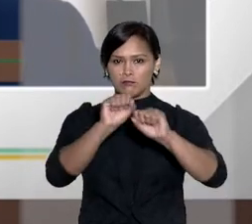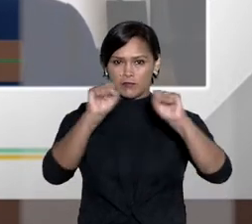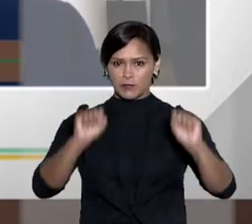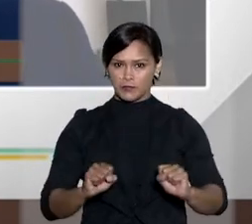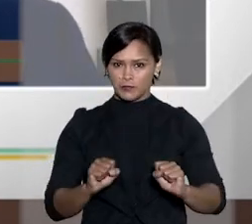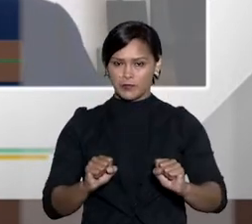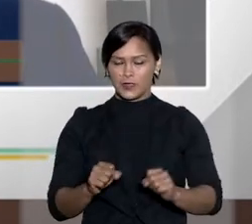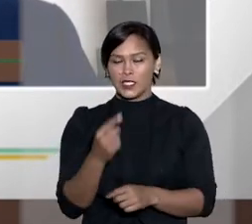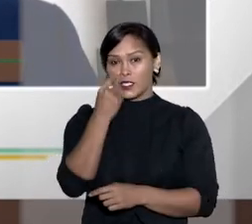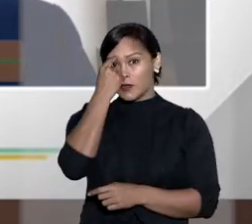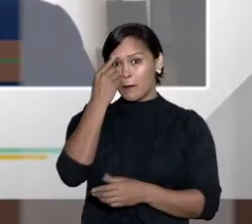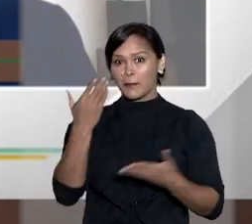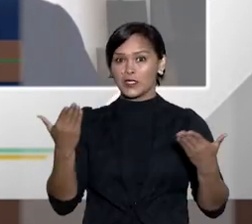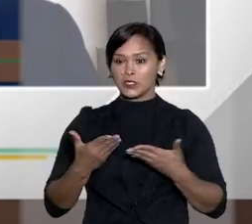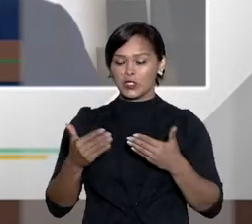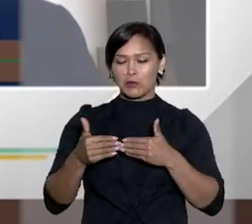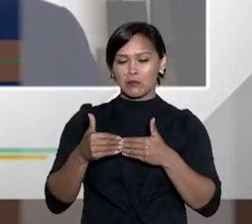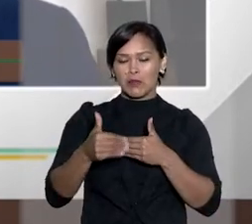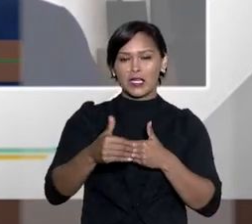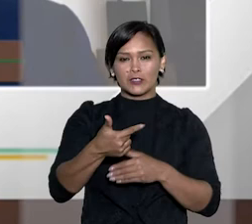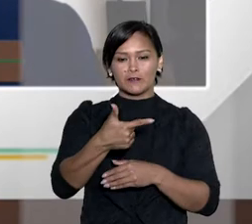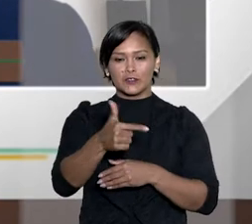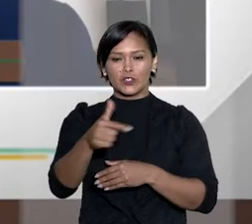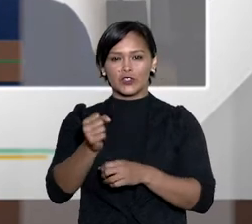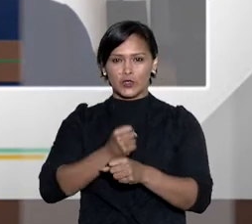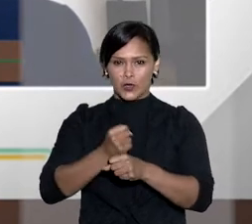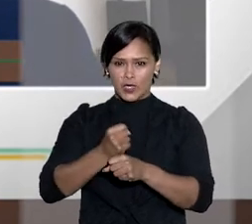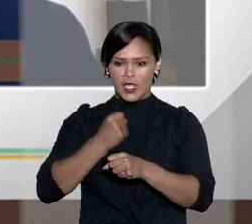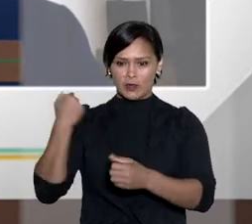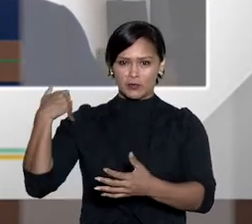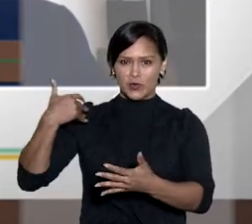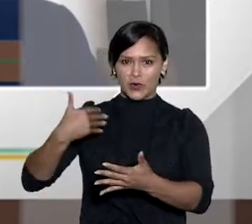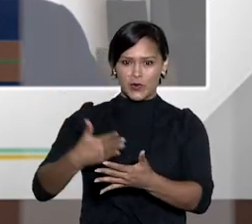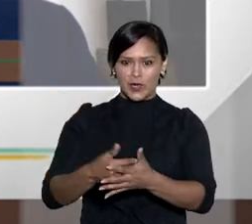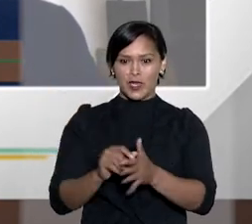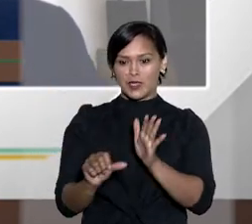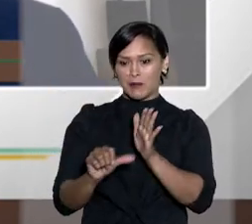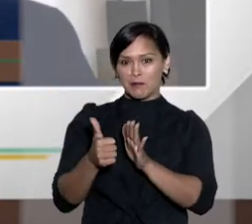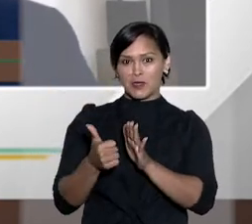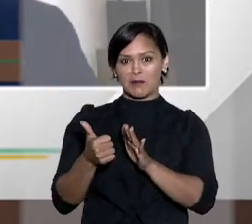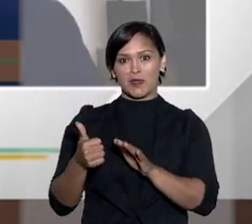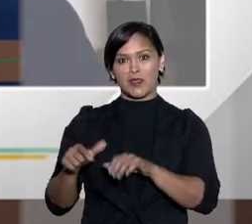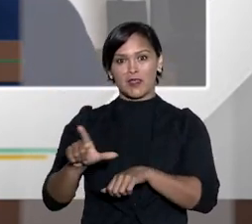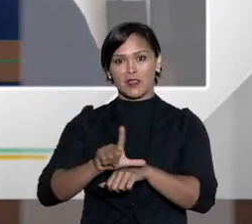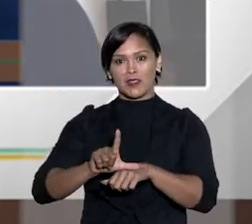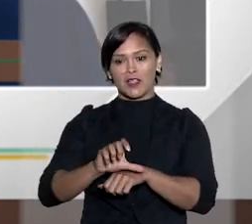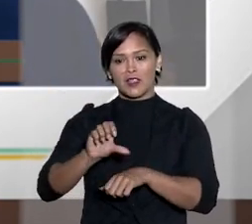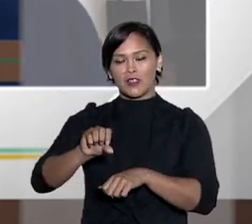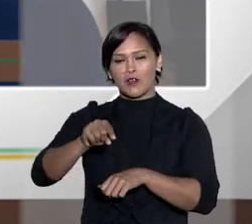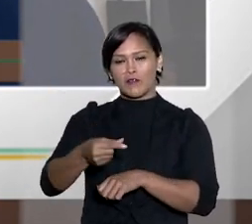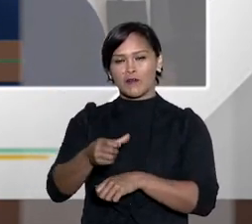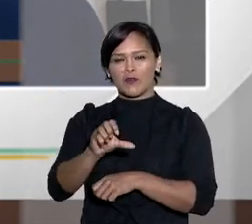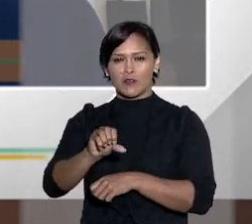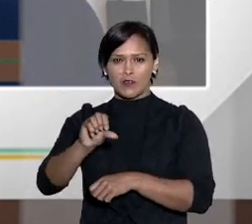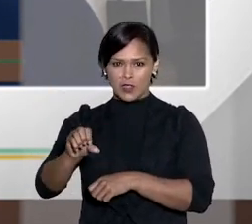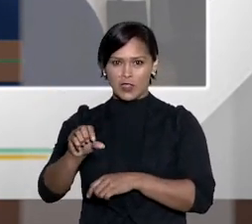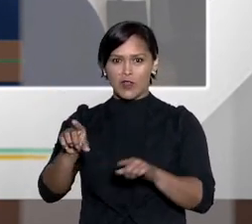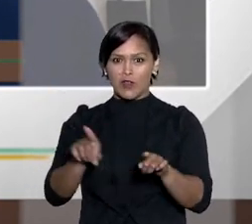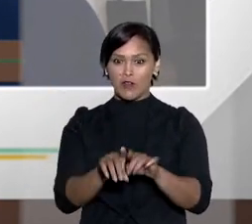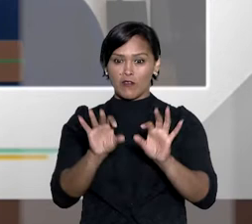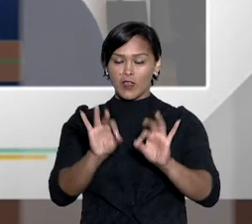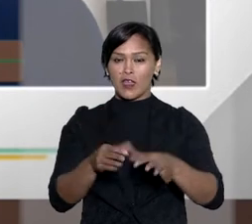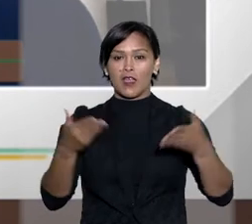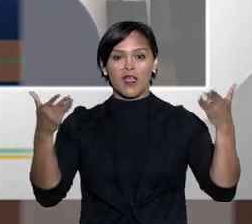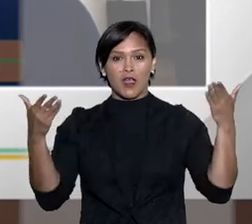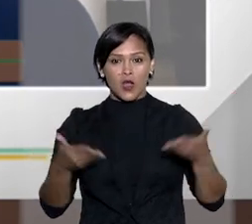Eu penso que hoje, passado mais de 22 anos da edição da Lei 9.099, eu penso que é uma hora